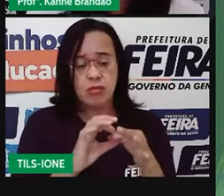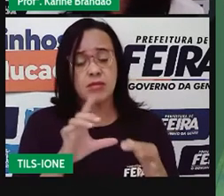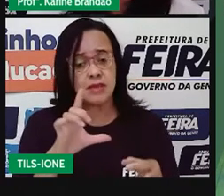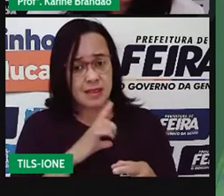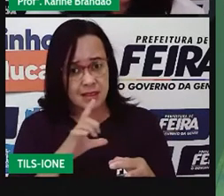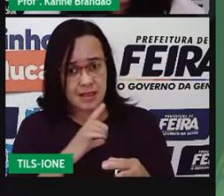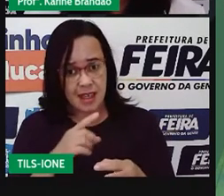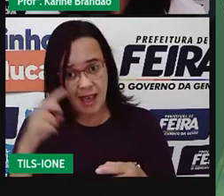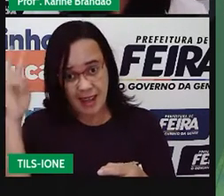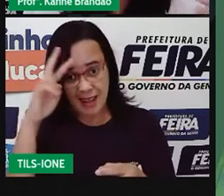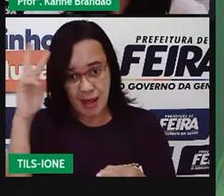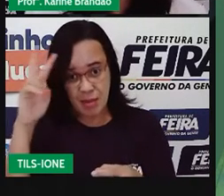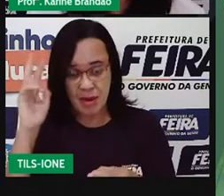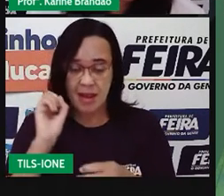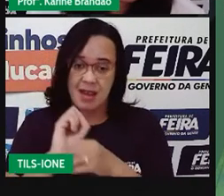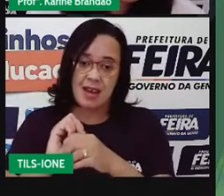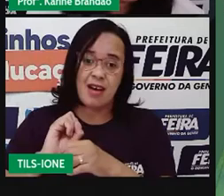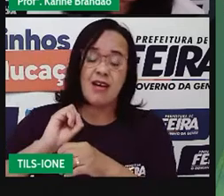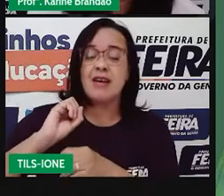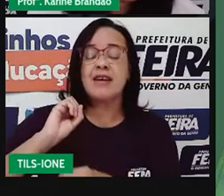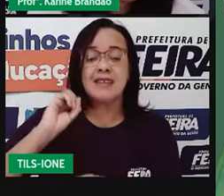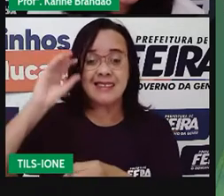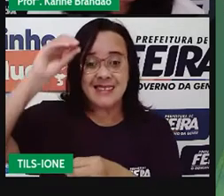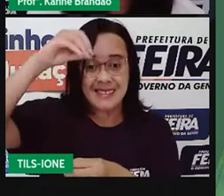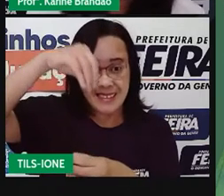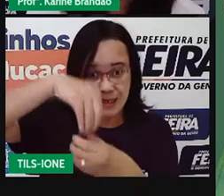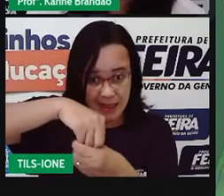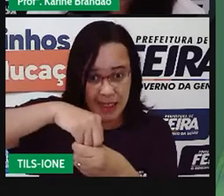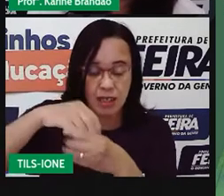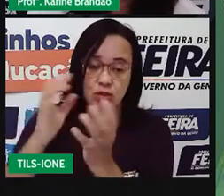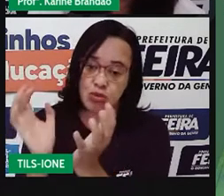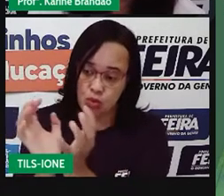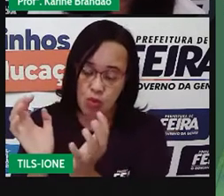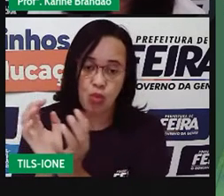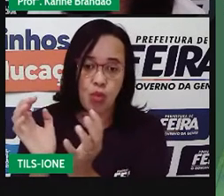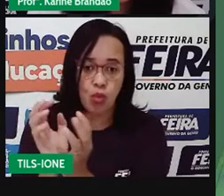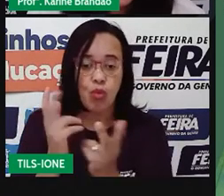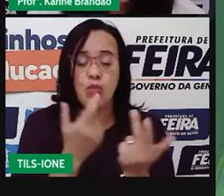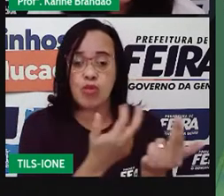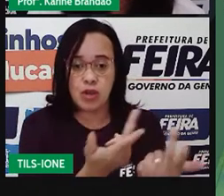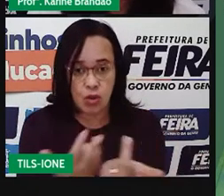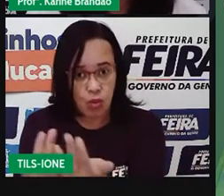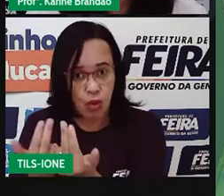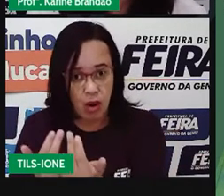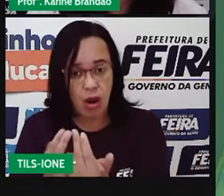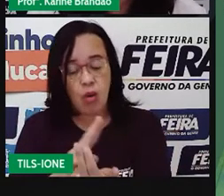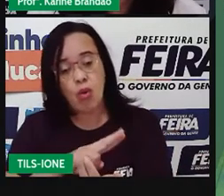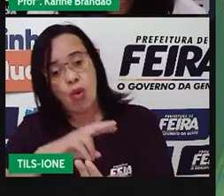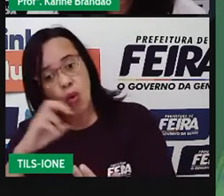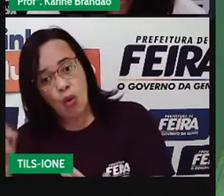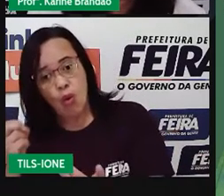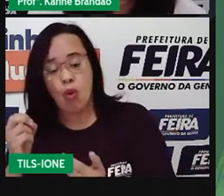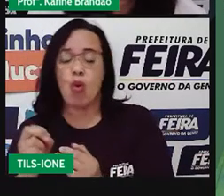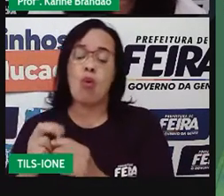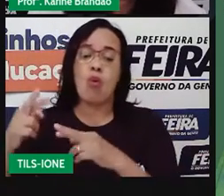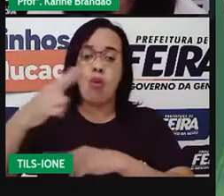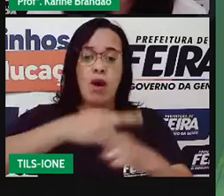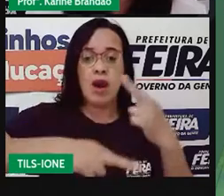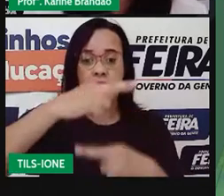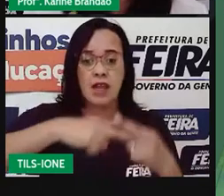intraspecíficas dentro de uma mesma espécie, que foi a colônia, a sociedade, e relações